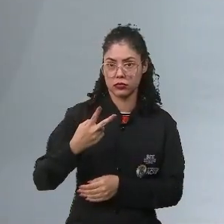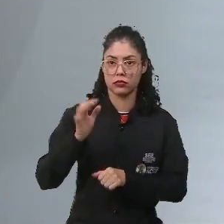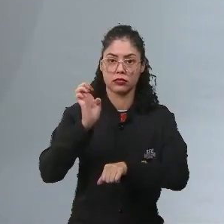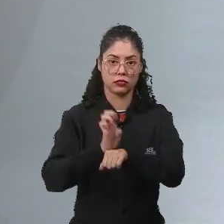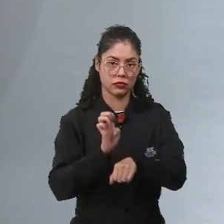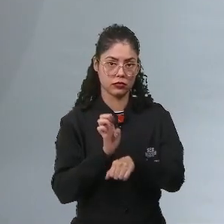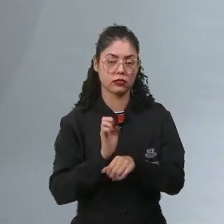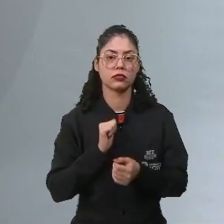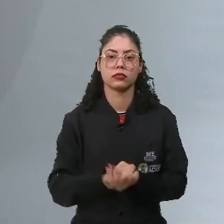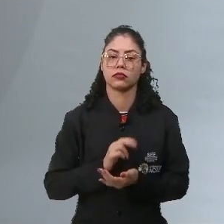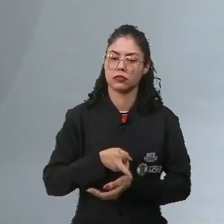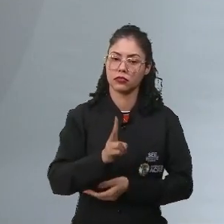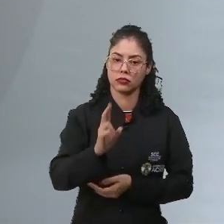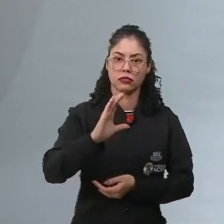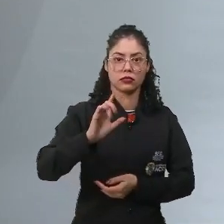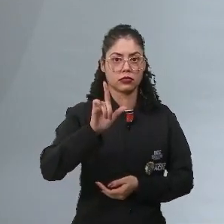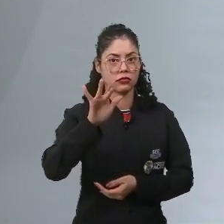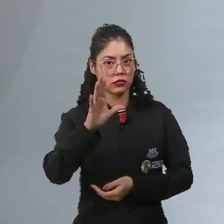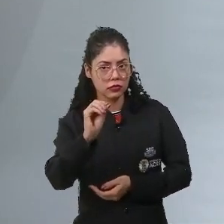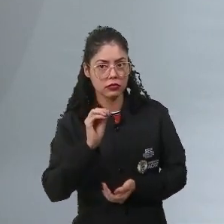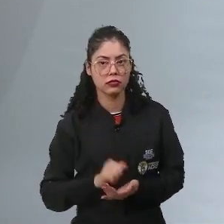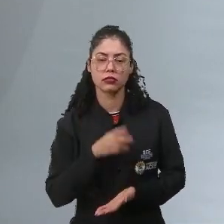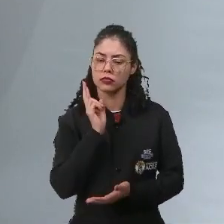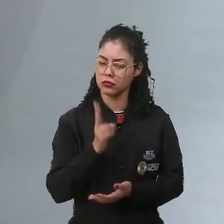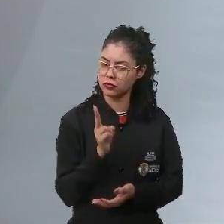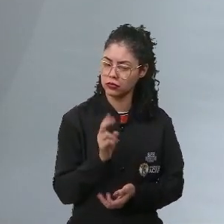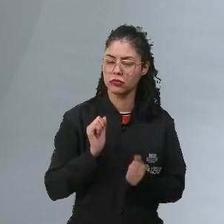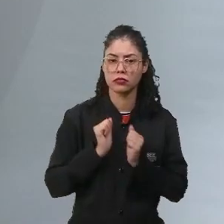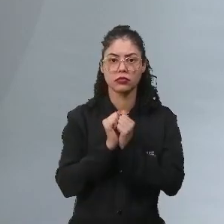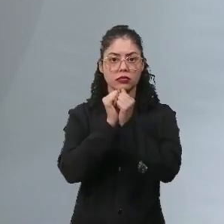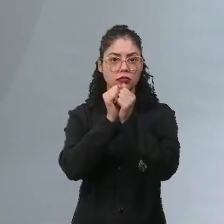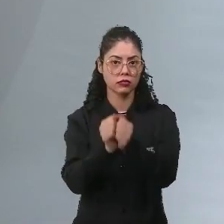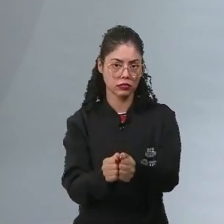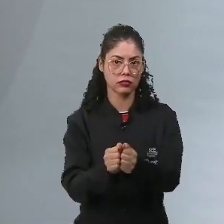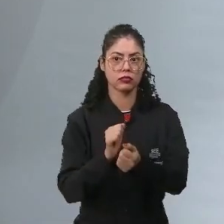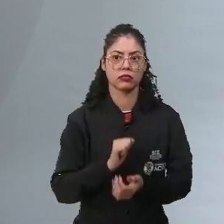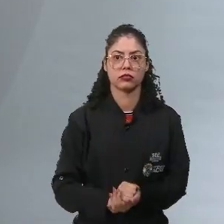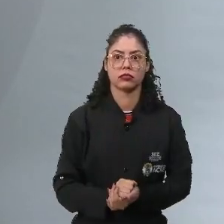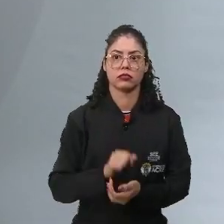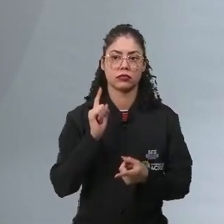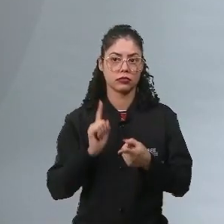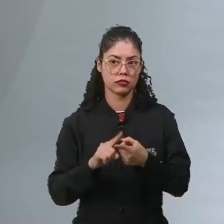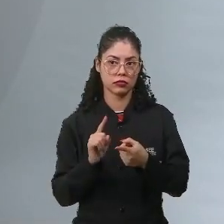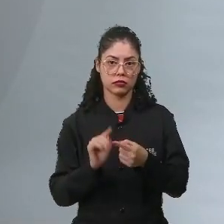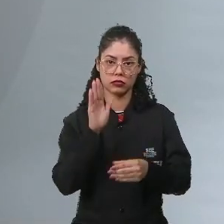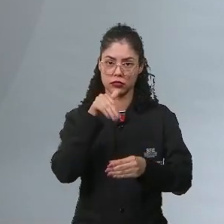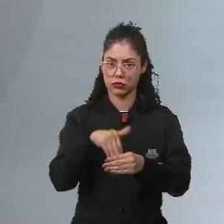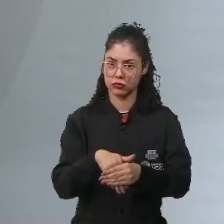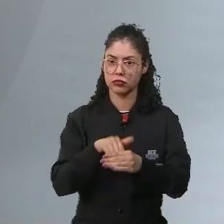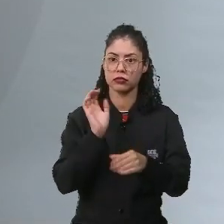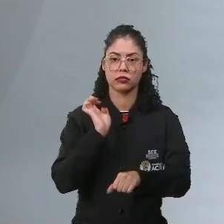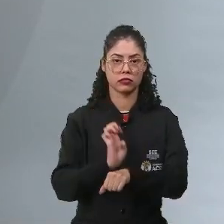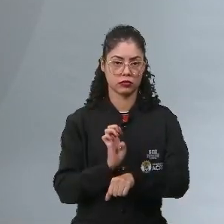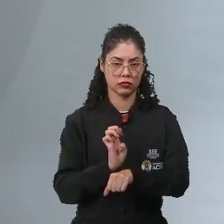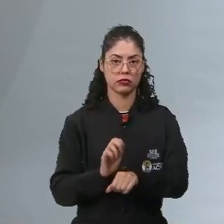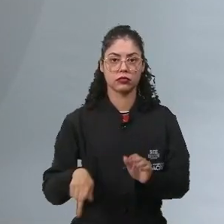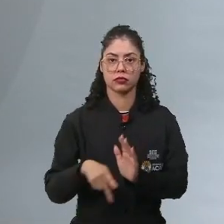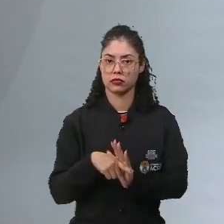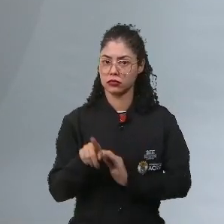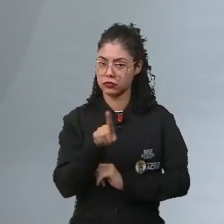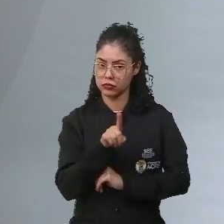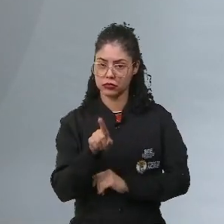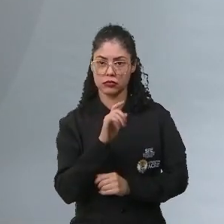respectivamente o clero e a nobreza, sempre votariam juntos. Então, por ser voto por Estado e não por cabeça,